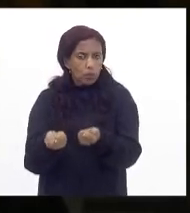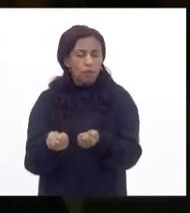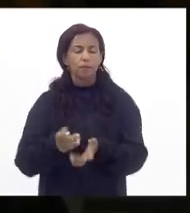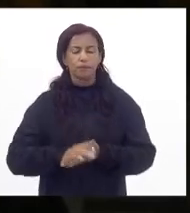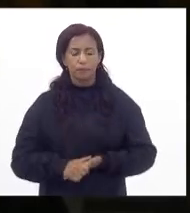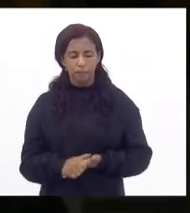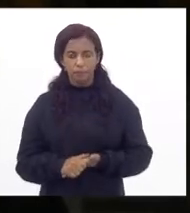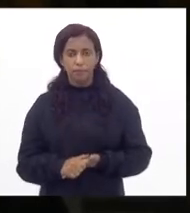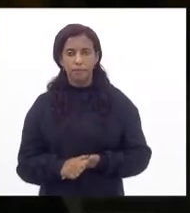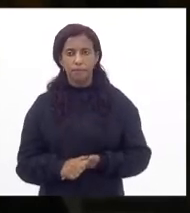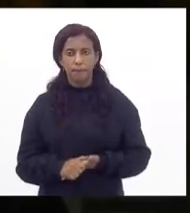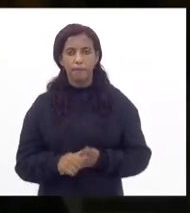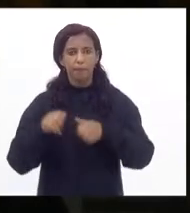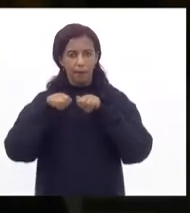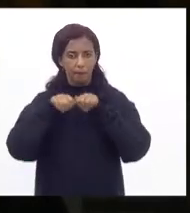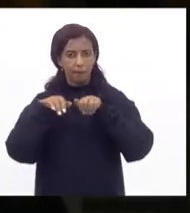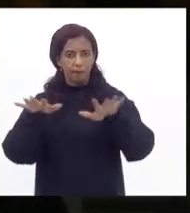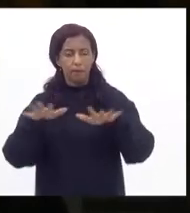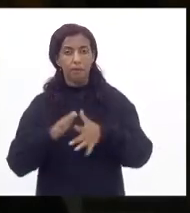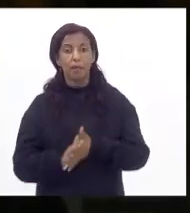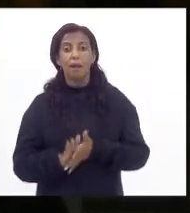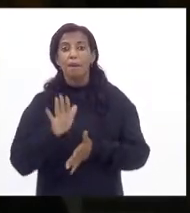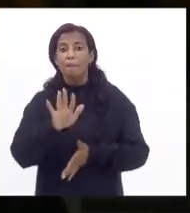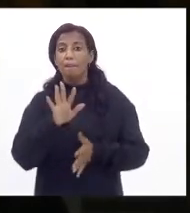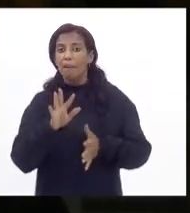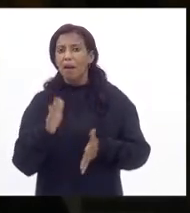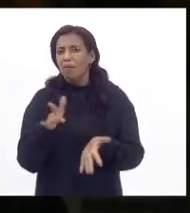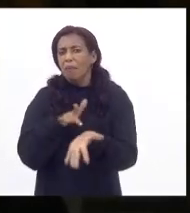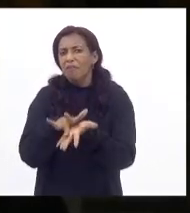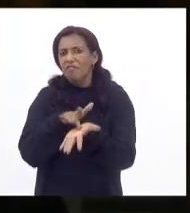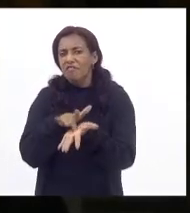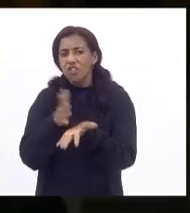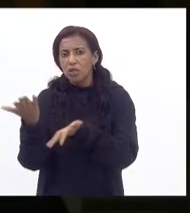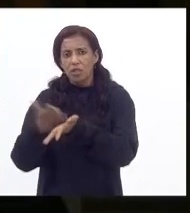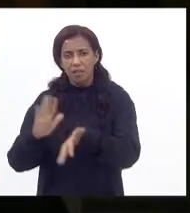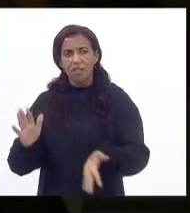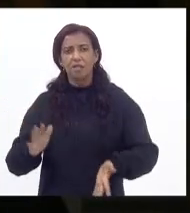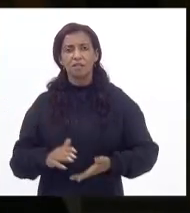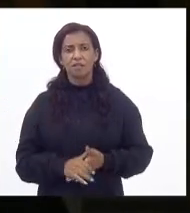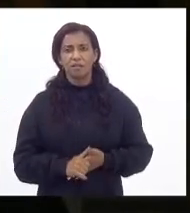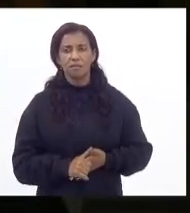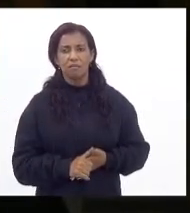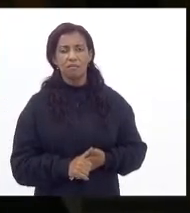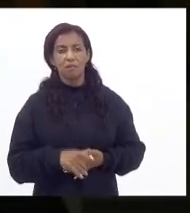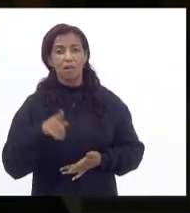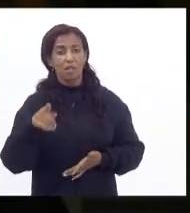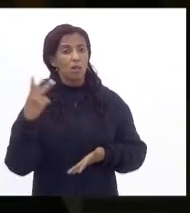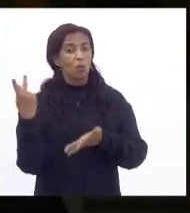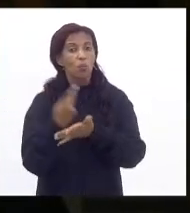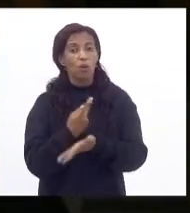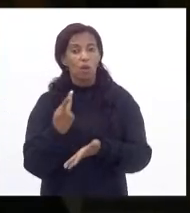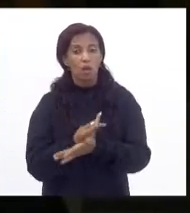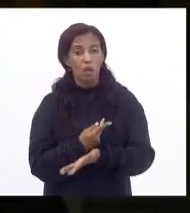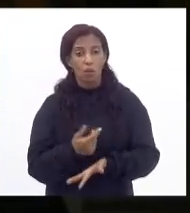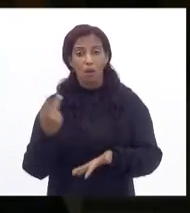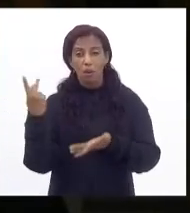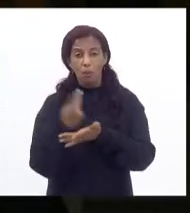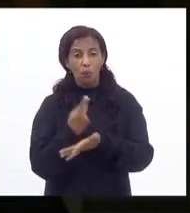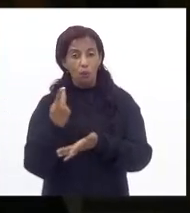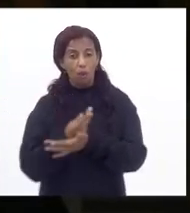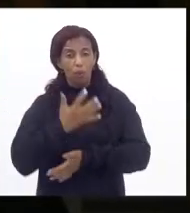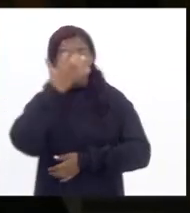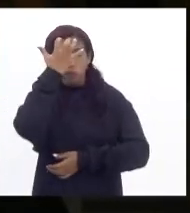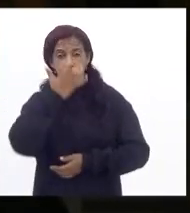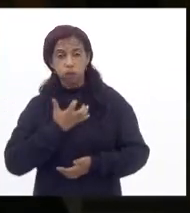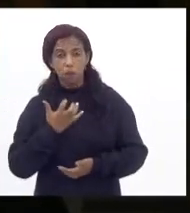a pandemia mas não dá para fingir que a pandemia acabou fazer isso é um erro é um erro grave